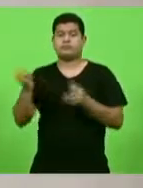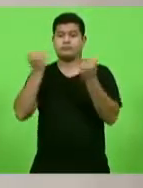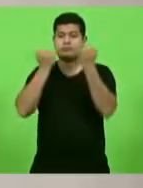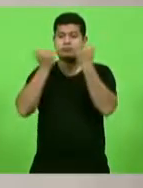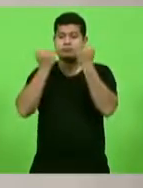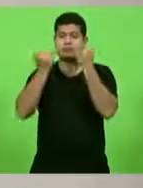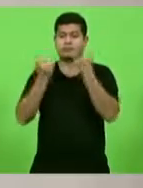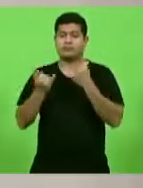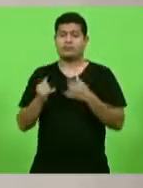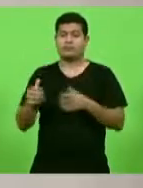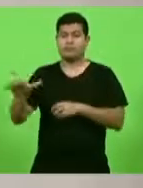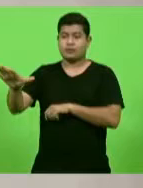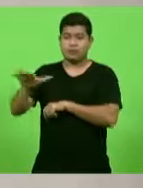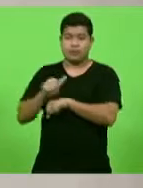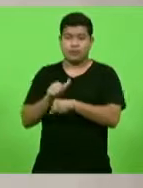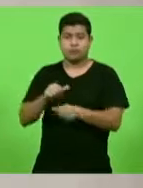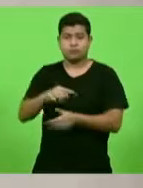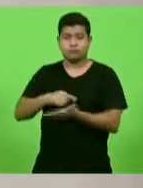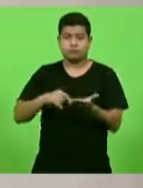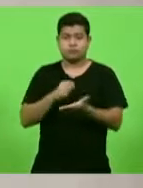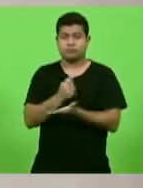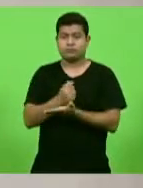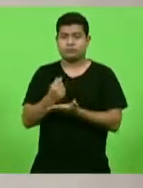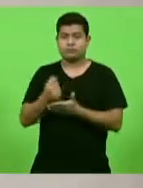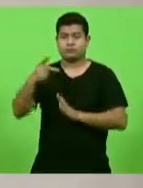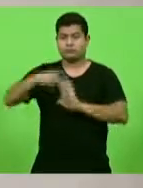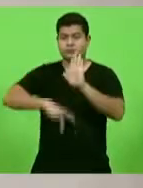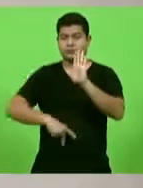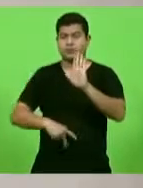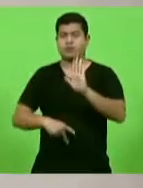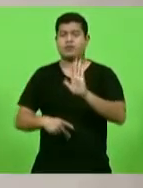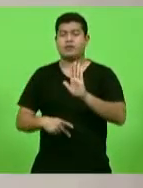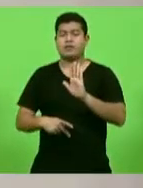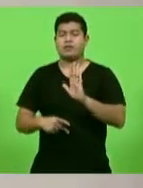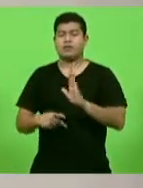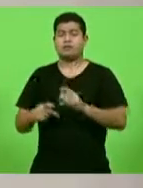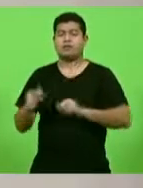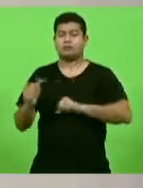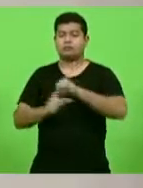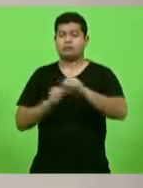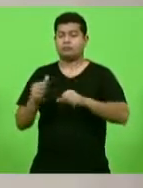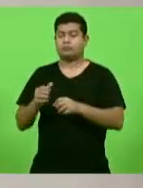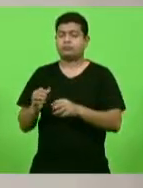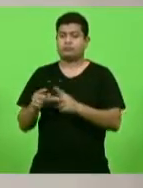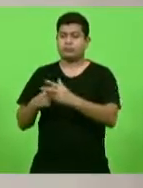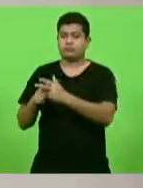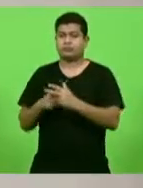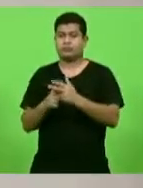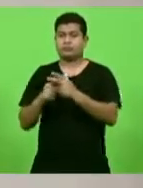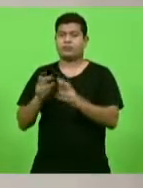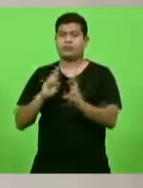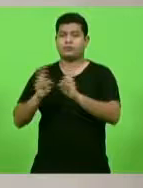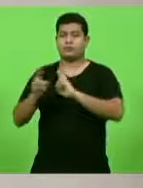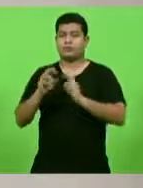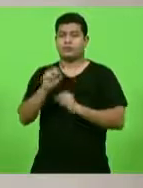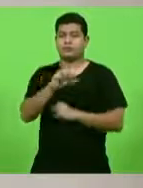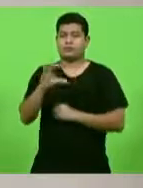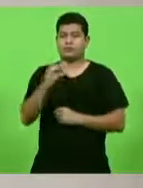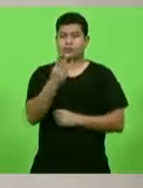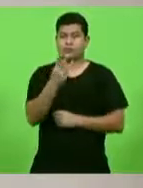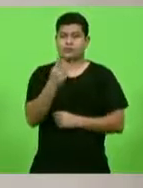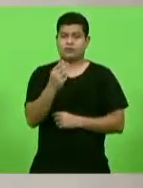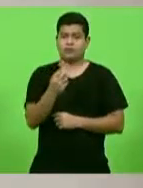da contratação de projeto para a restauração da rodovia SC 386 no município de Mondaí.